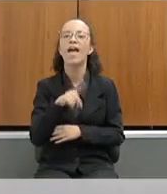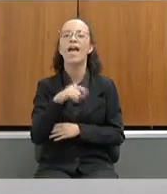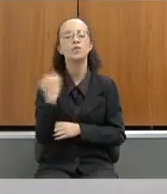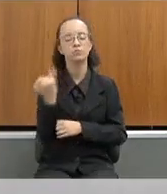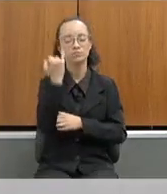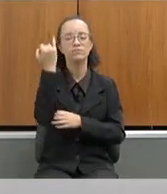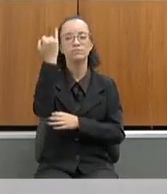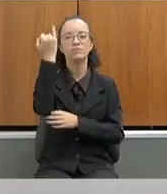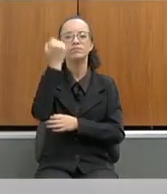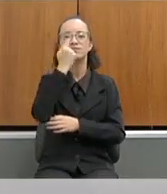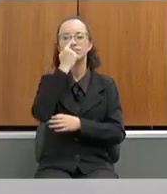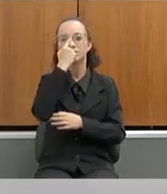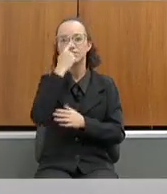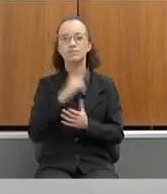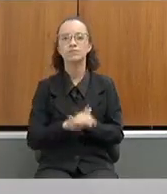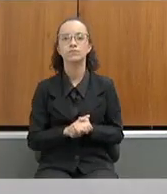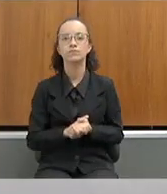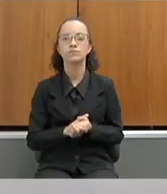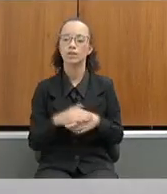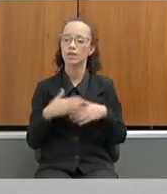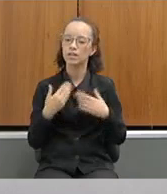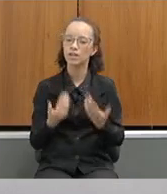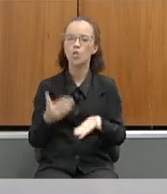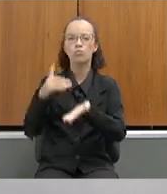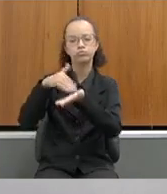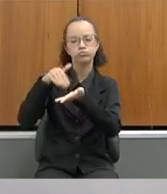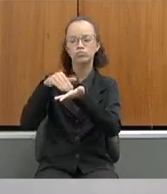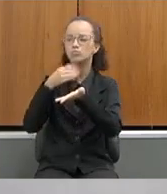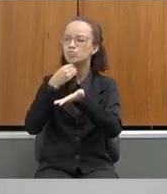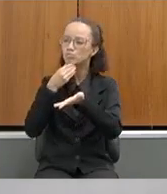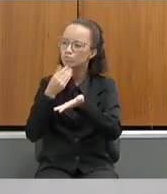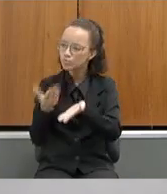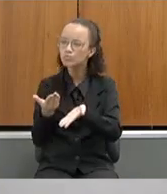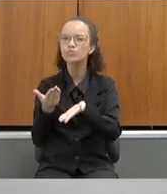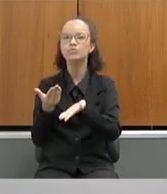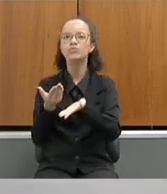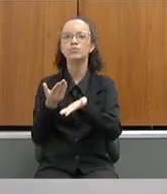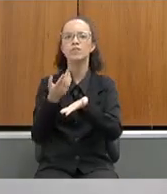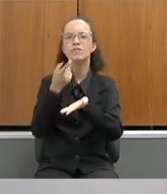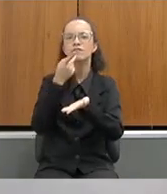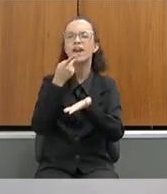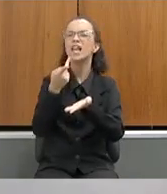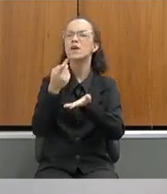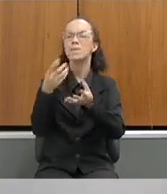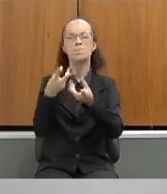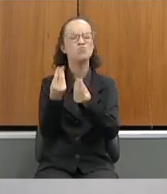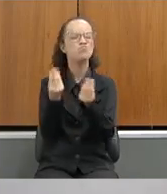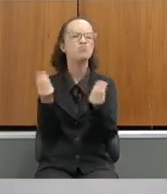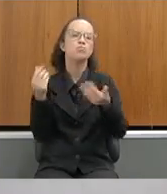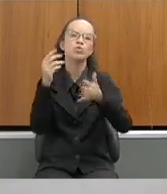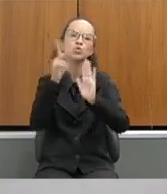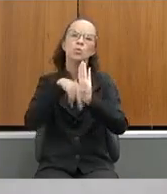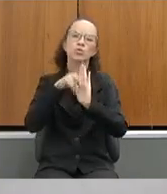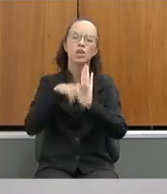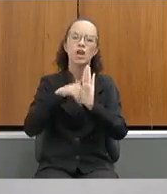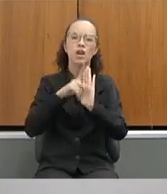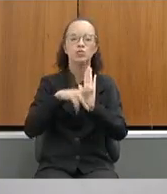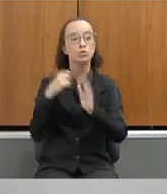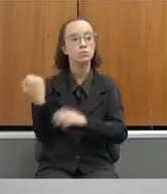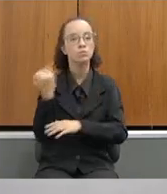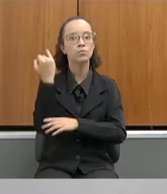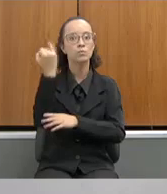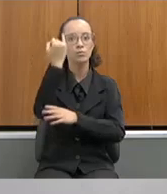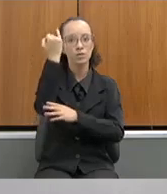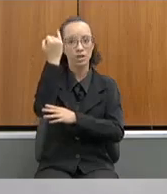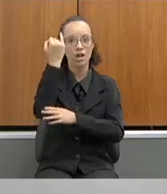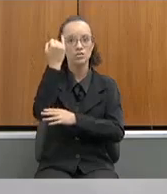importante. Então, caríssimo secretário, quando anuncia tantos projetos praticamente importantes